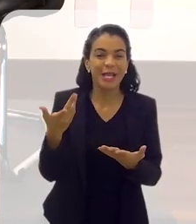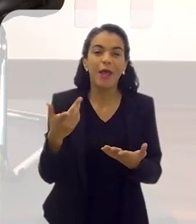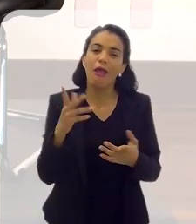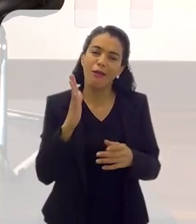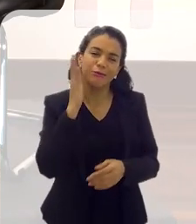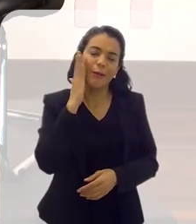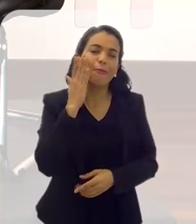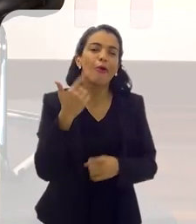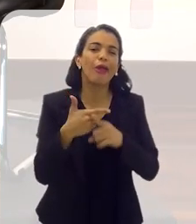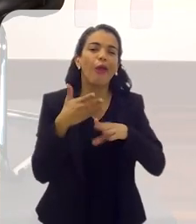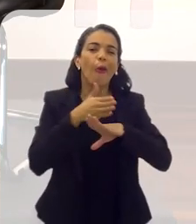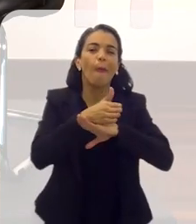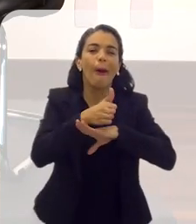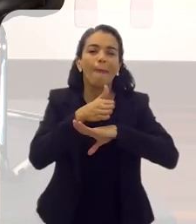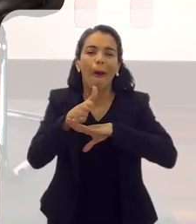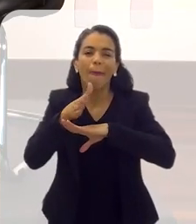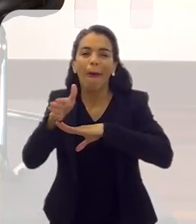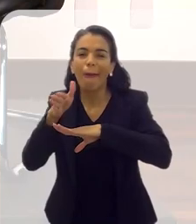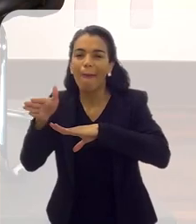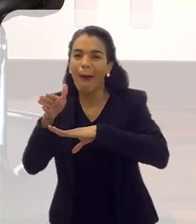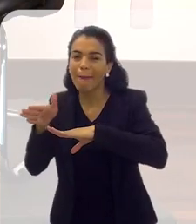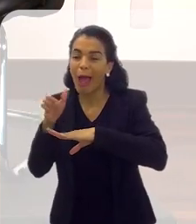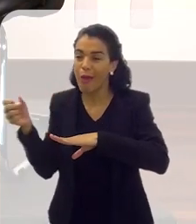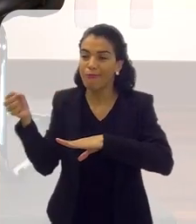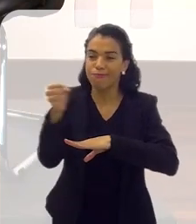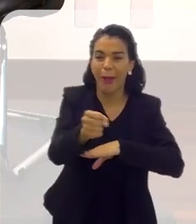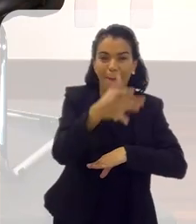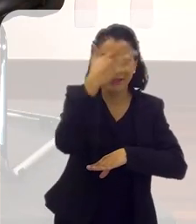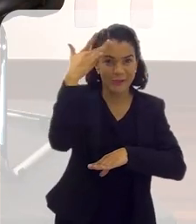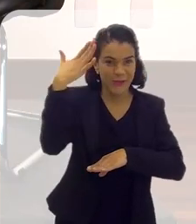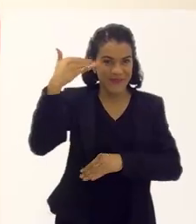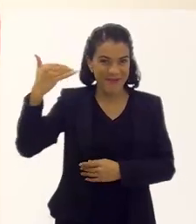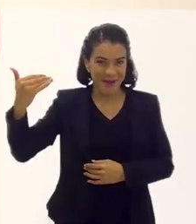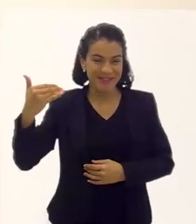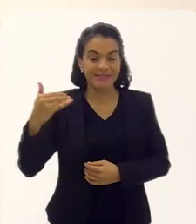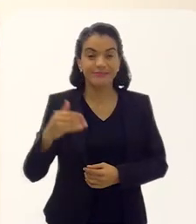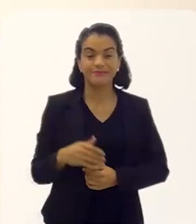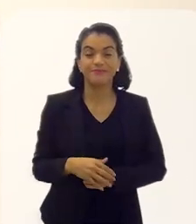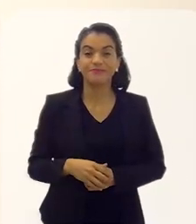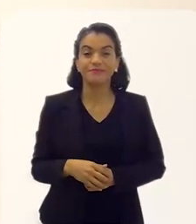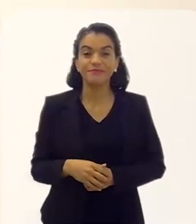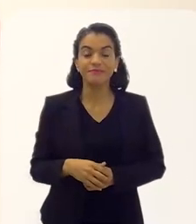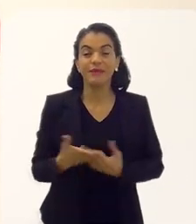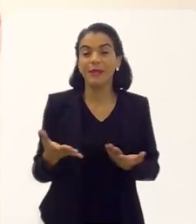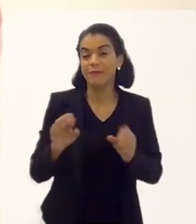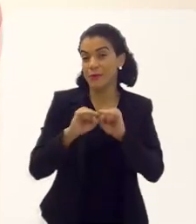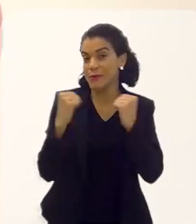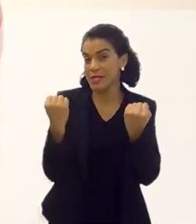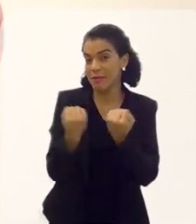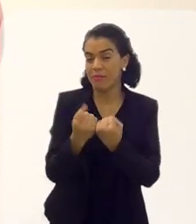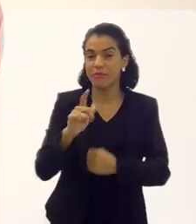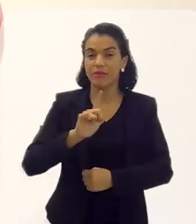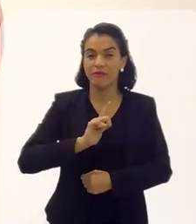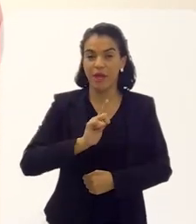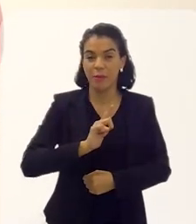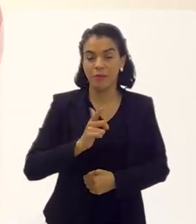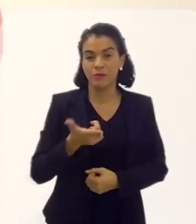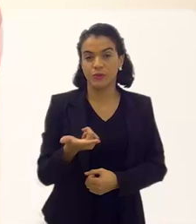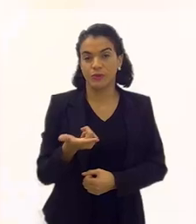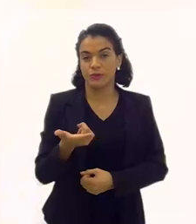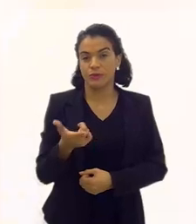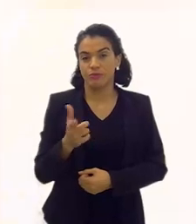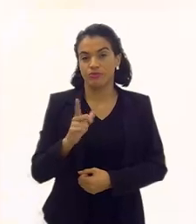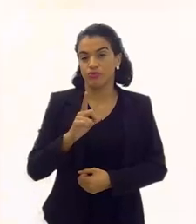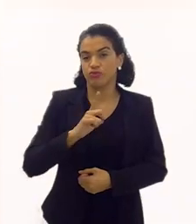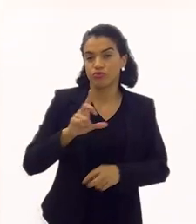sei pelos eventos que a gente faz e que a gente leva pessoas conhecidas. Esse seminário, por exemplo, nós